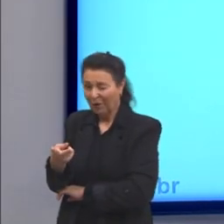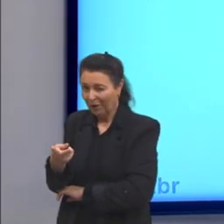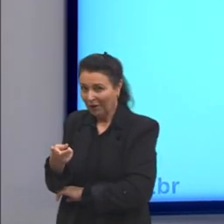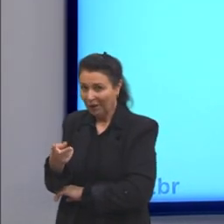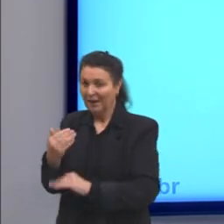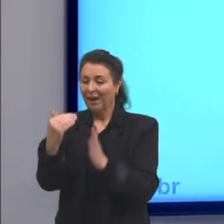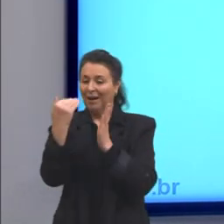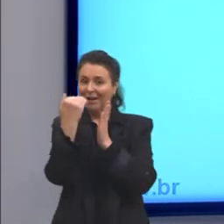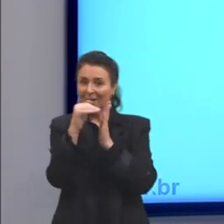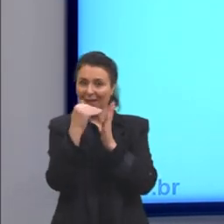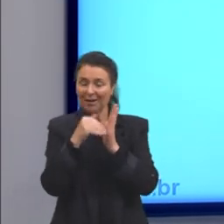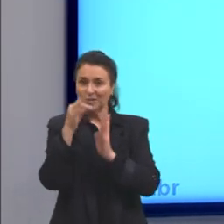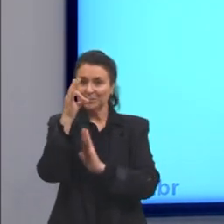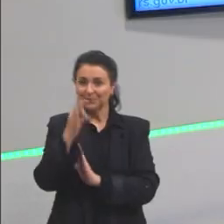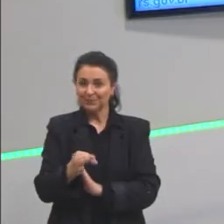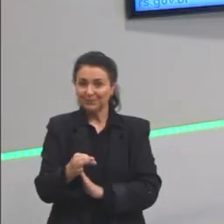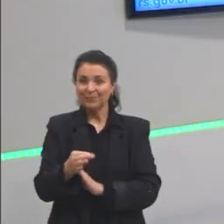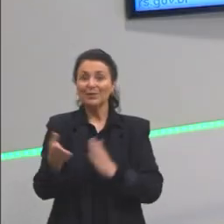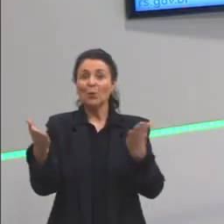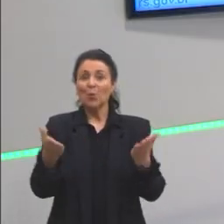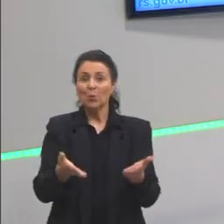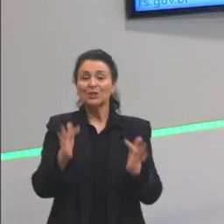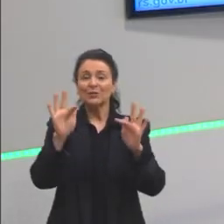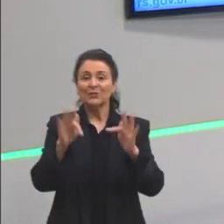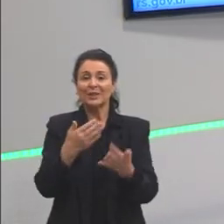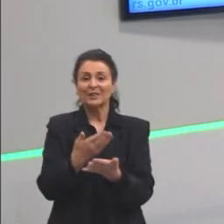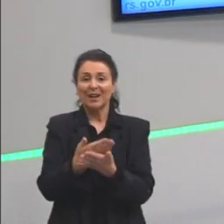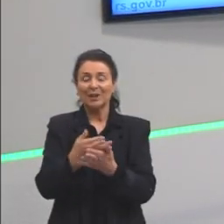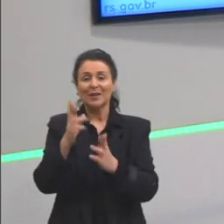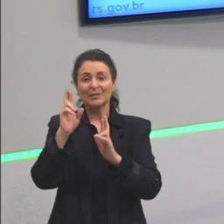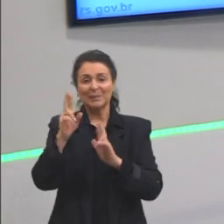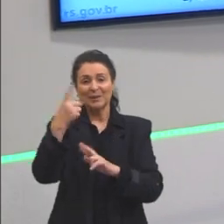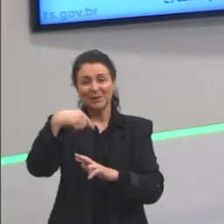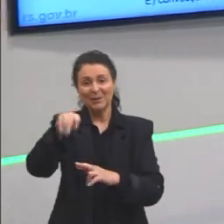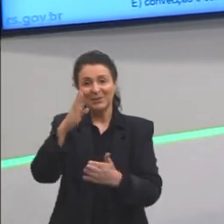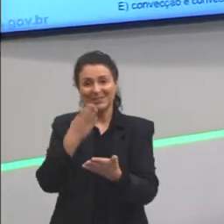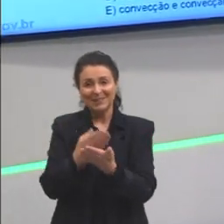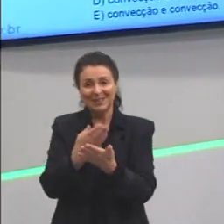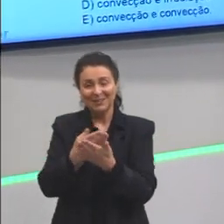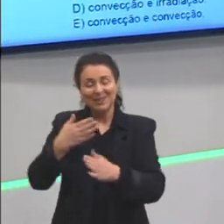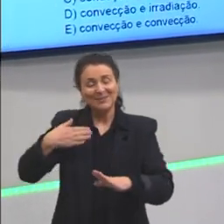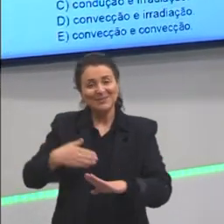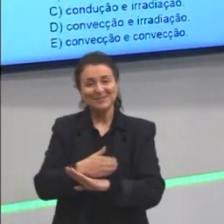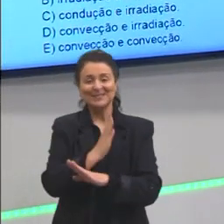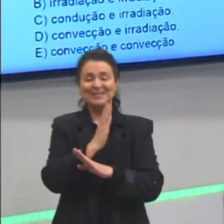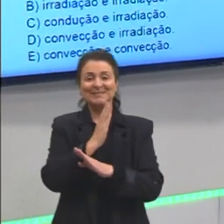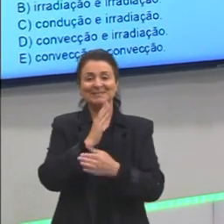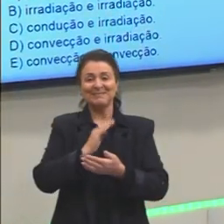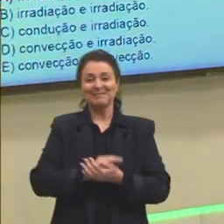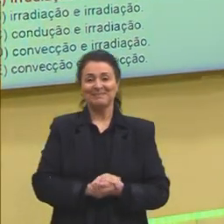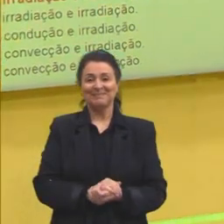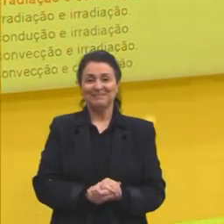ordem. Certo, pessoal? Por hoje a gente fica por aqui. Espero vocês nas próximas aulas e partiu passar.